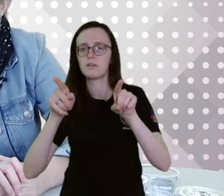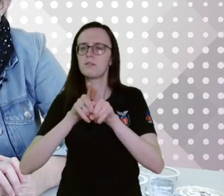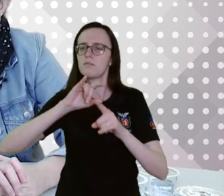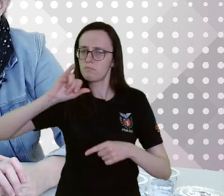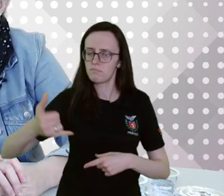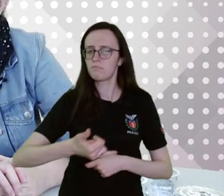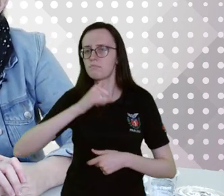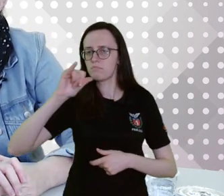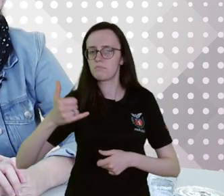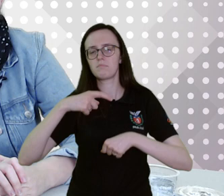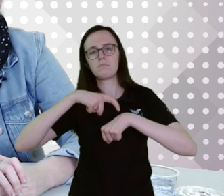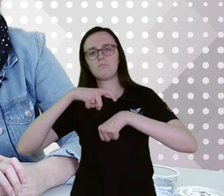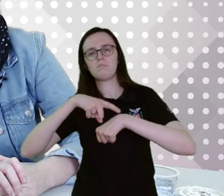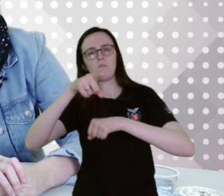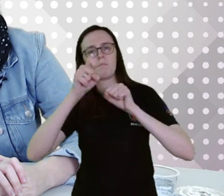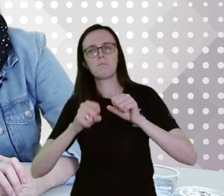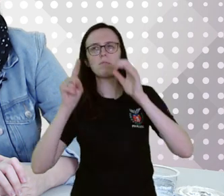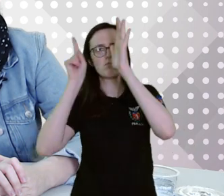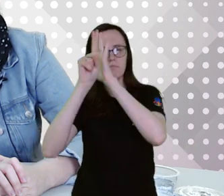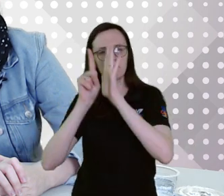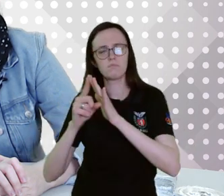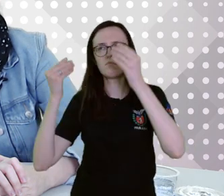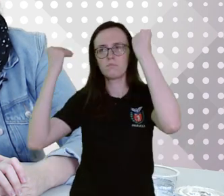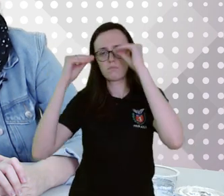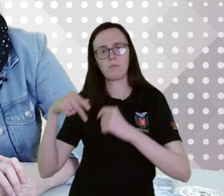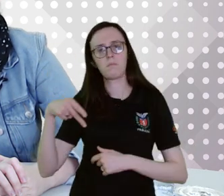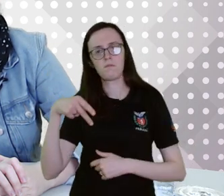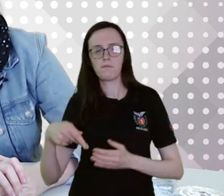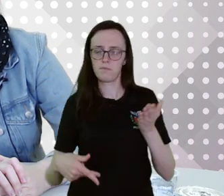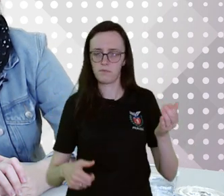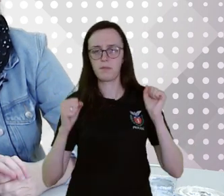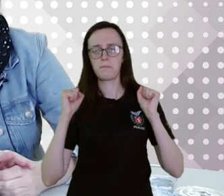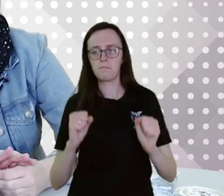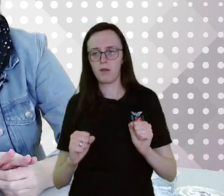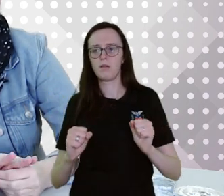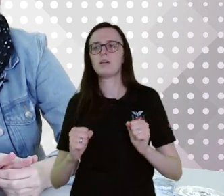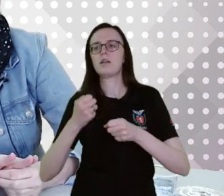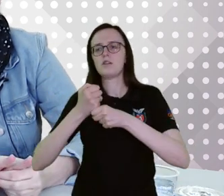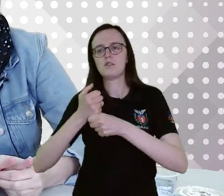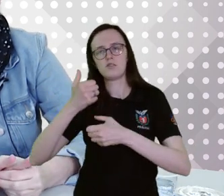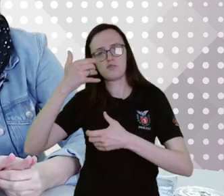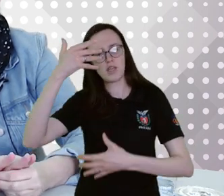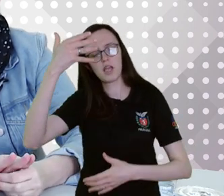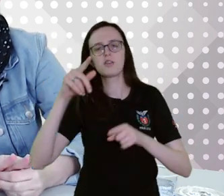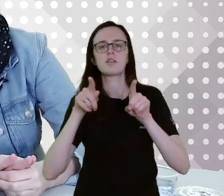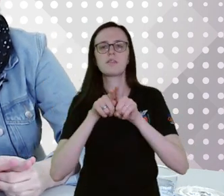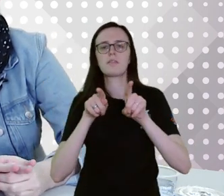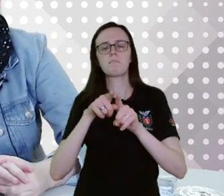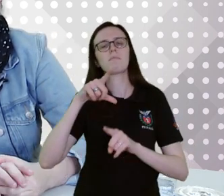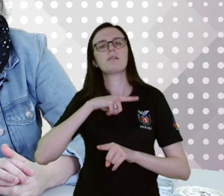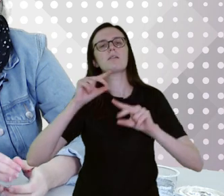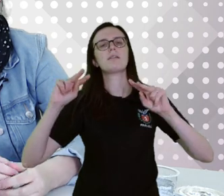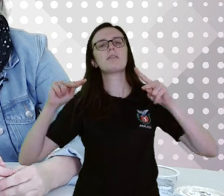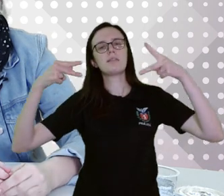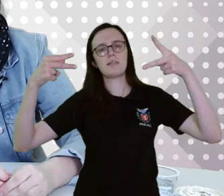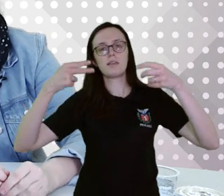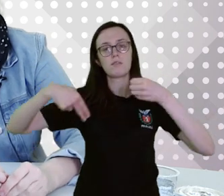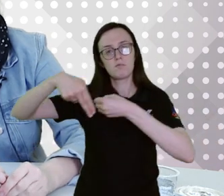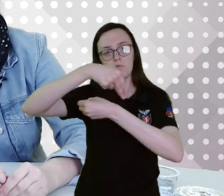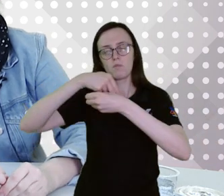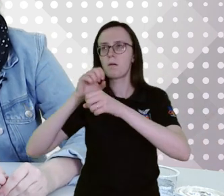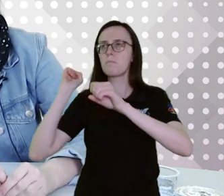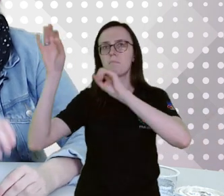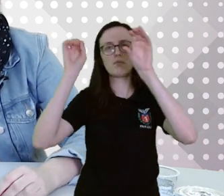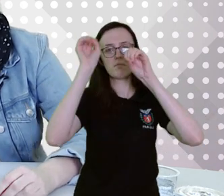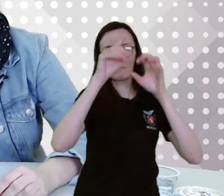aproveitem esse momento para fazer as perguntas para a professora Adriana, tanto no chat, quanto no link que os núcleos regionais